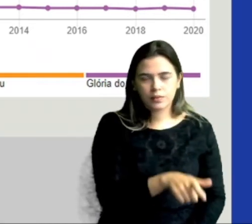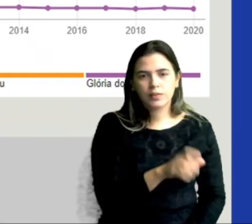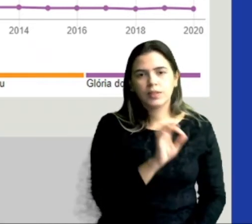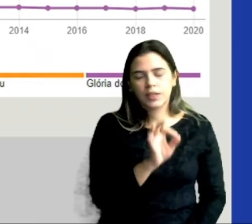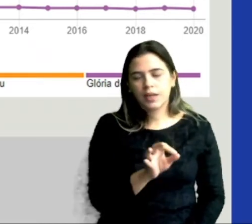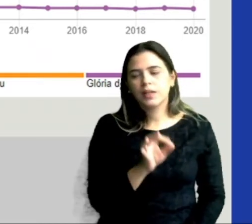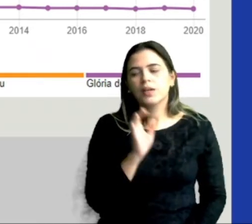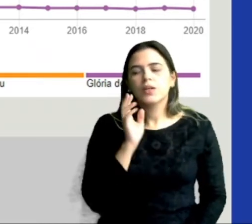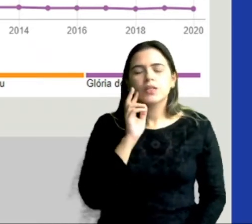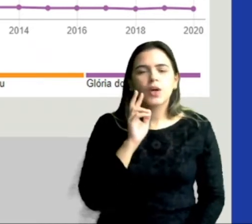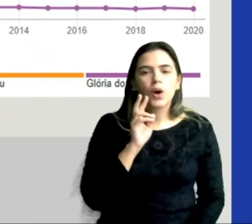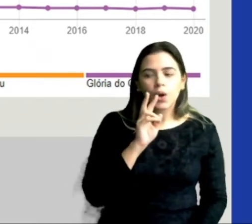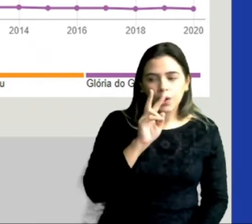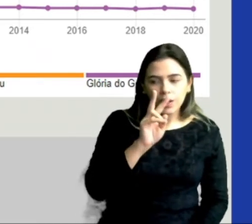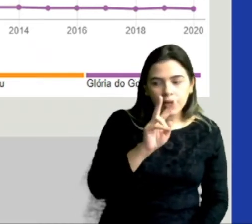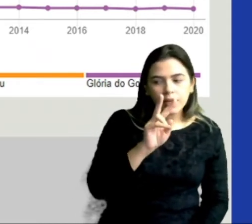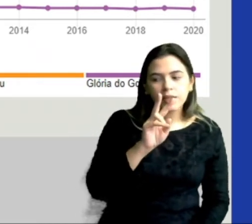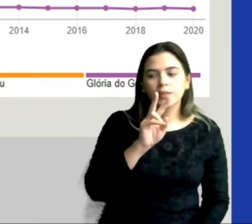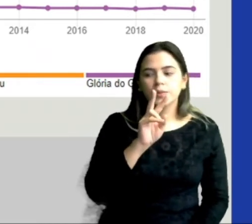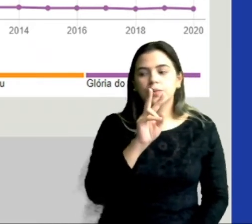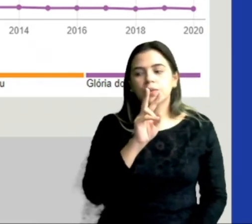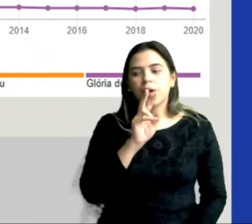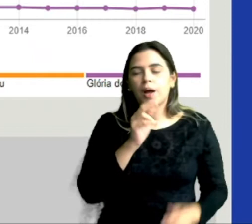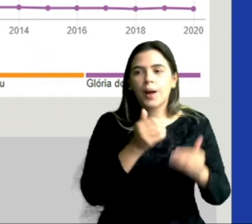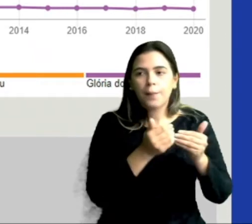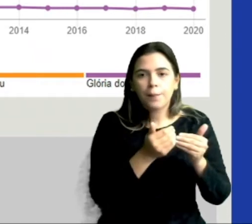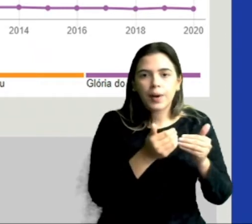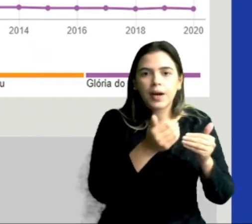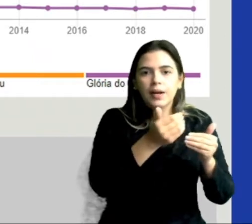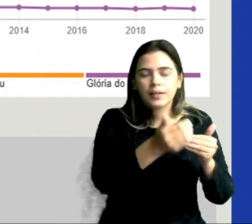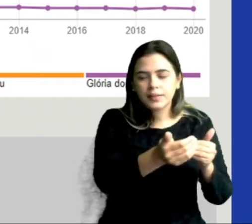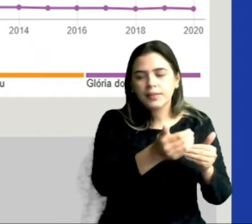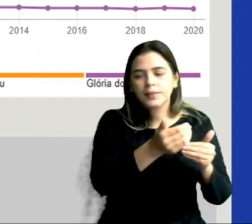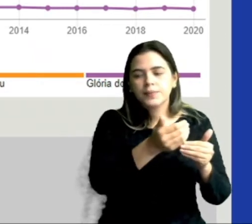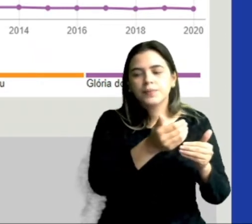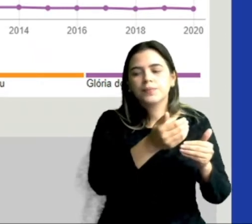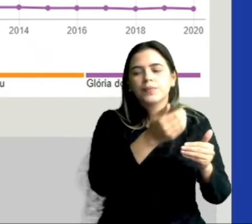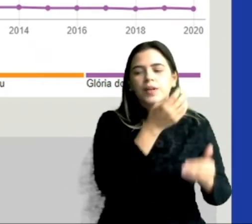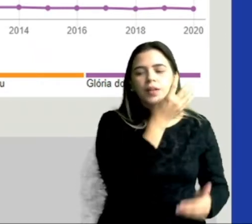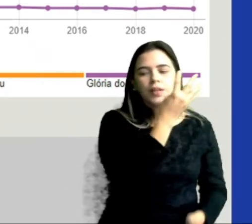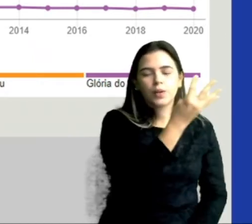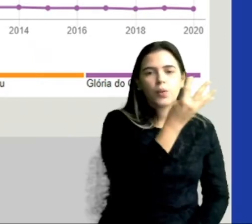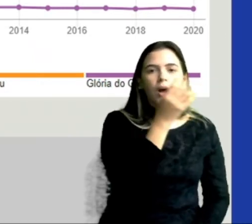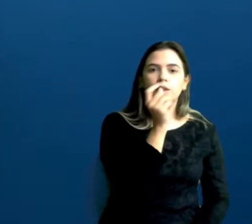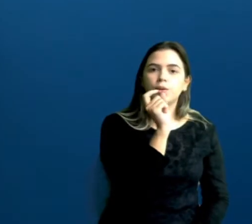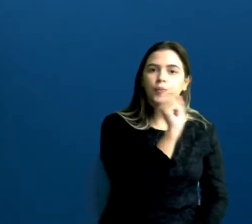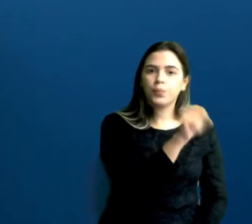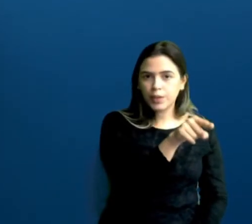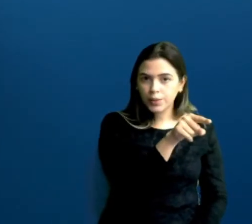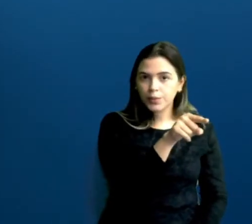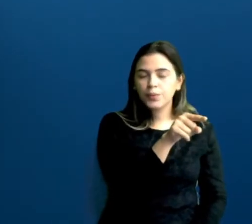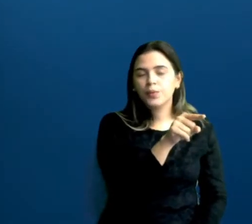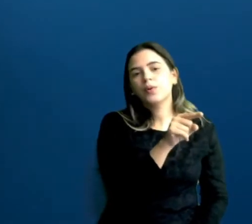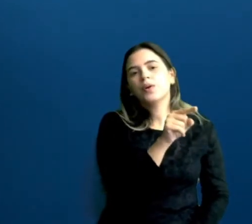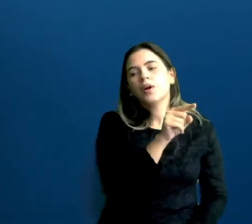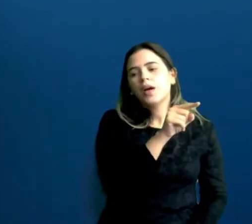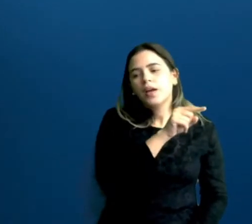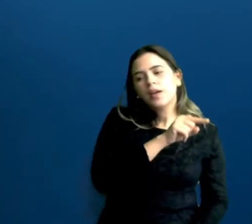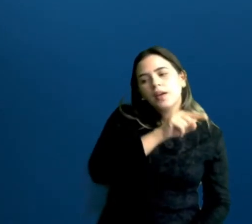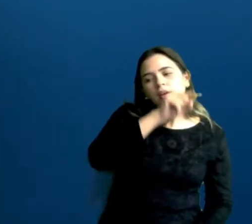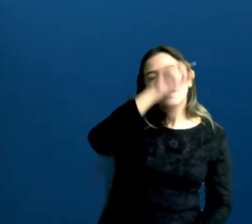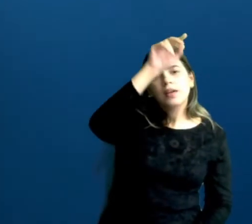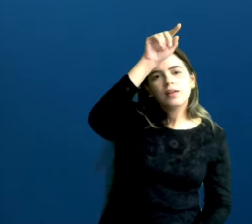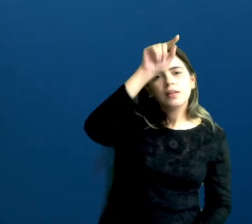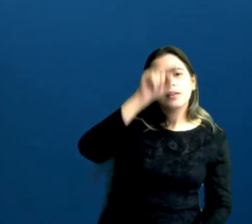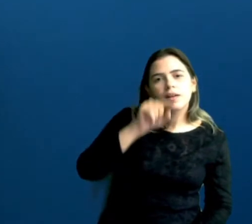em pézinho, a gente vê que o gráfico partiu de 4 mil habitantes e ficou oscilando. Hora